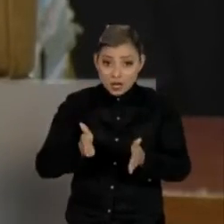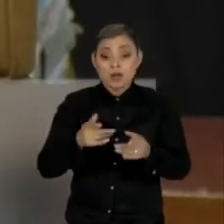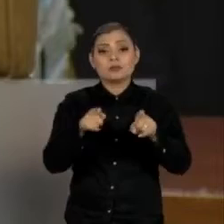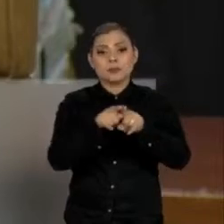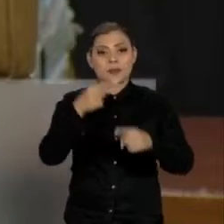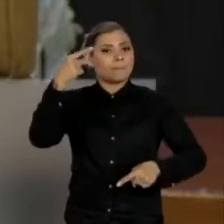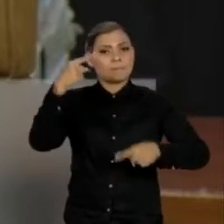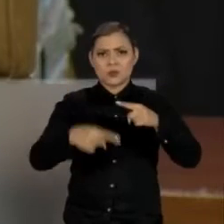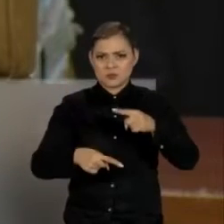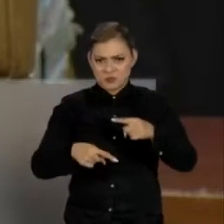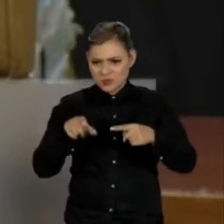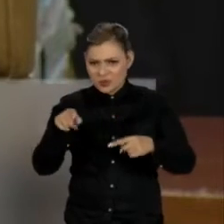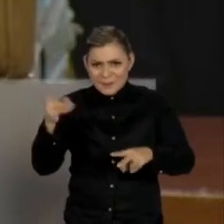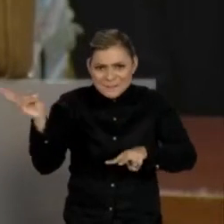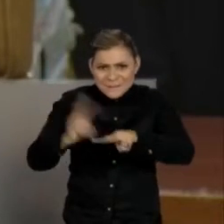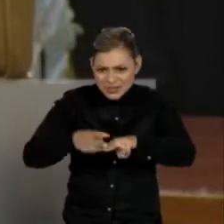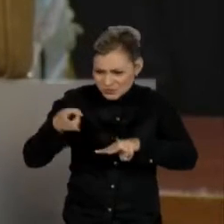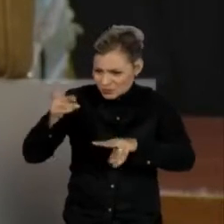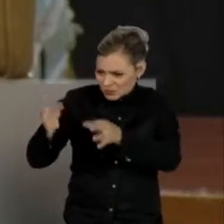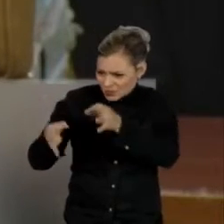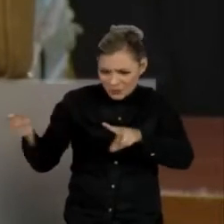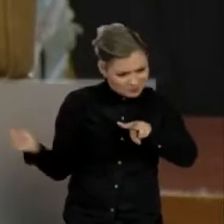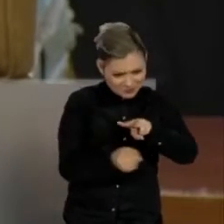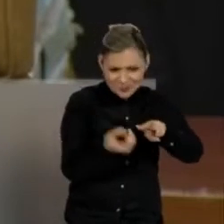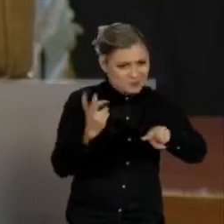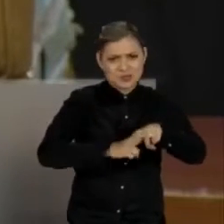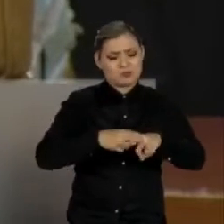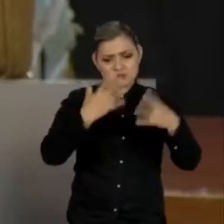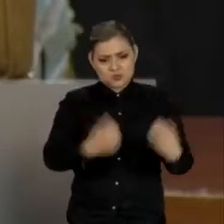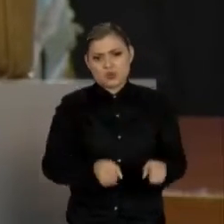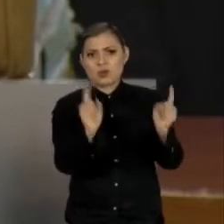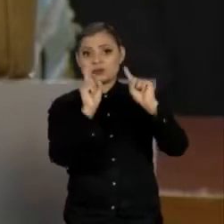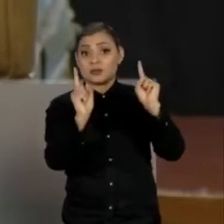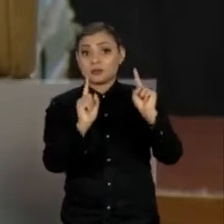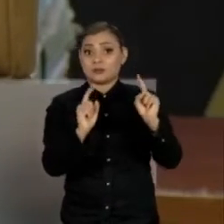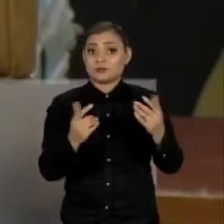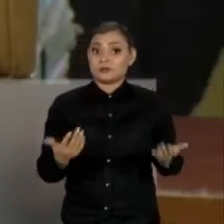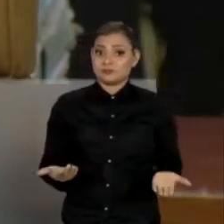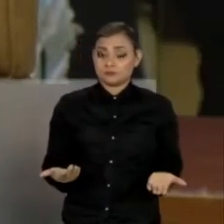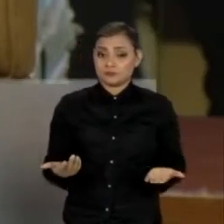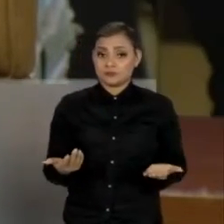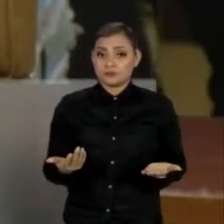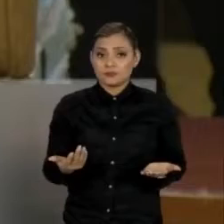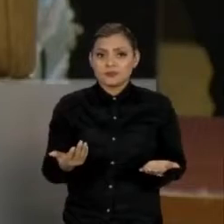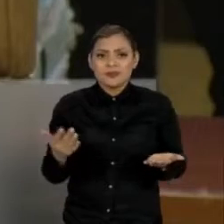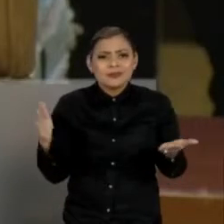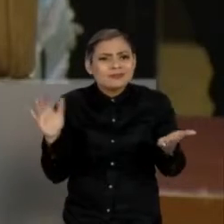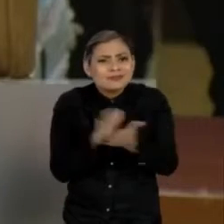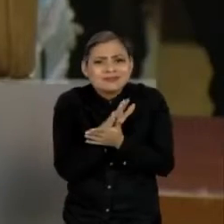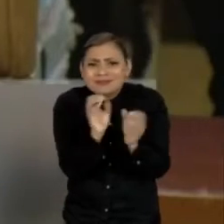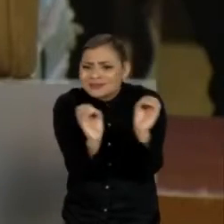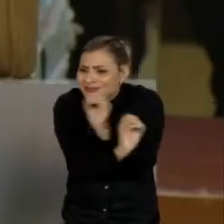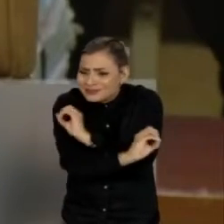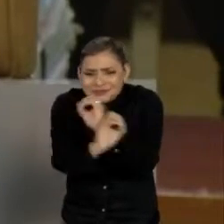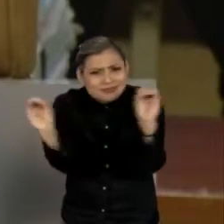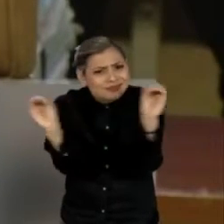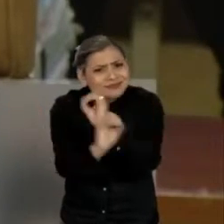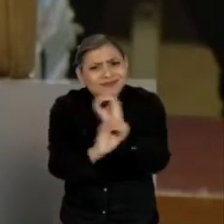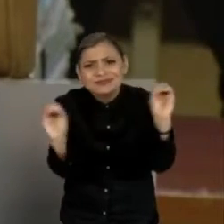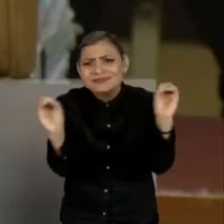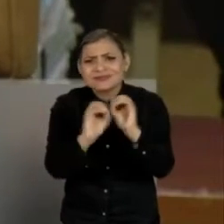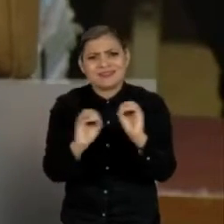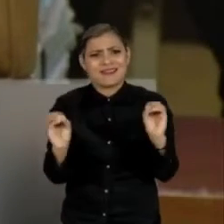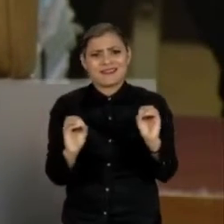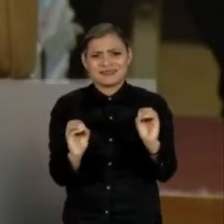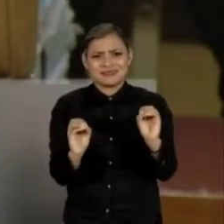proibiu que o réu seja preso após ser condenado em segunda instância. Nada, absolutamente nada,